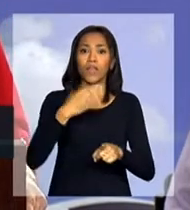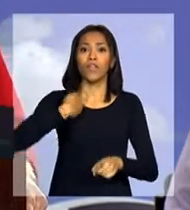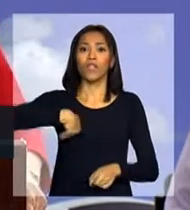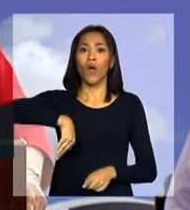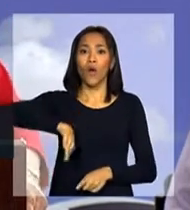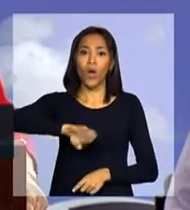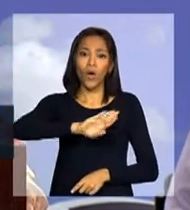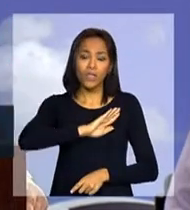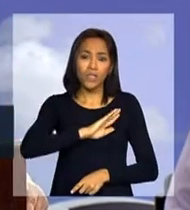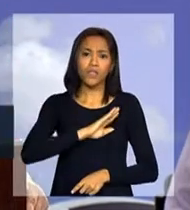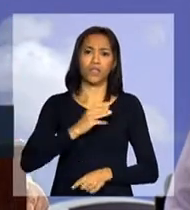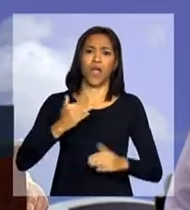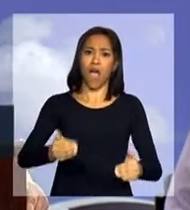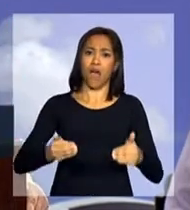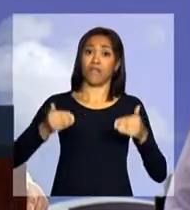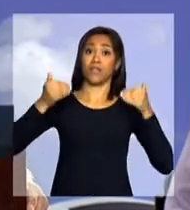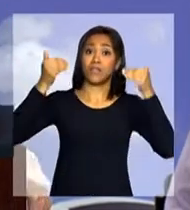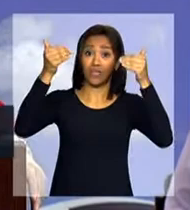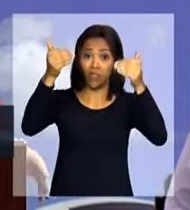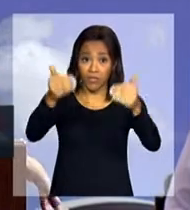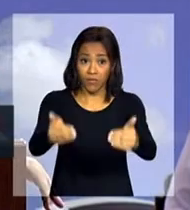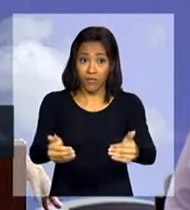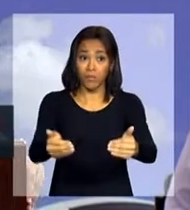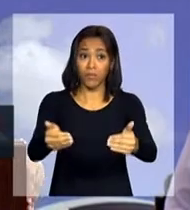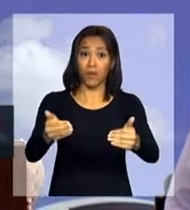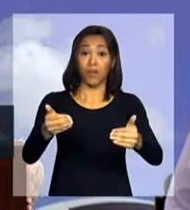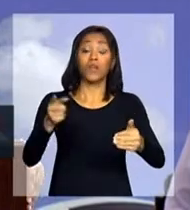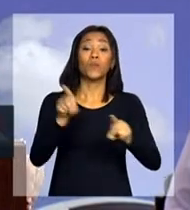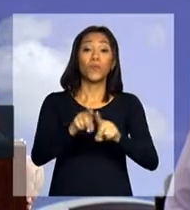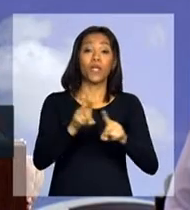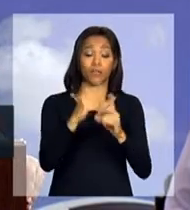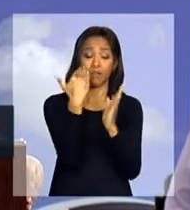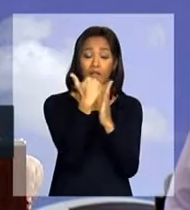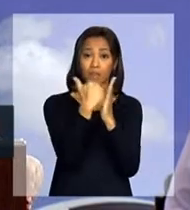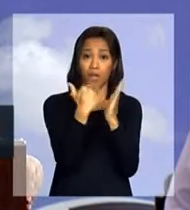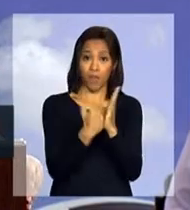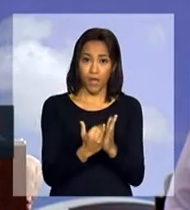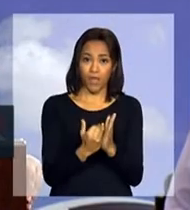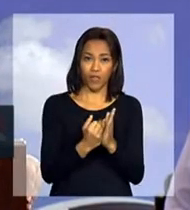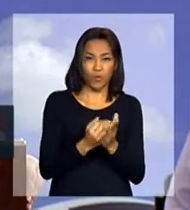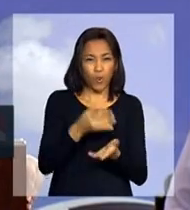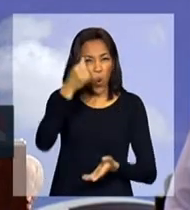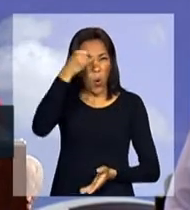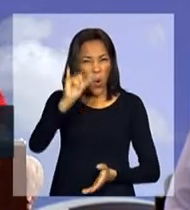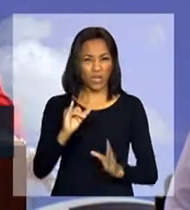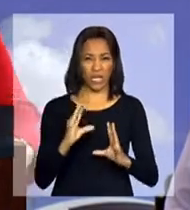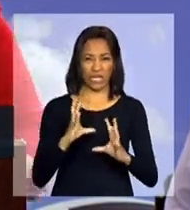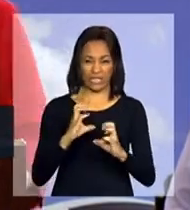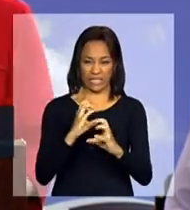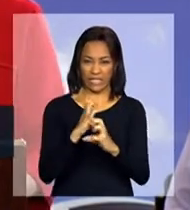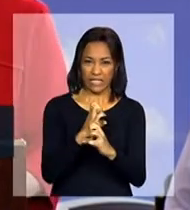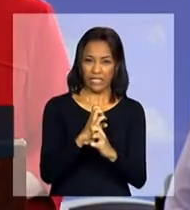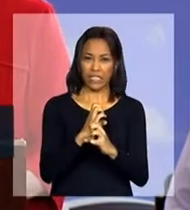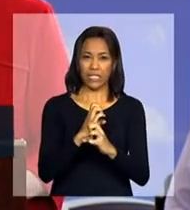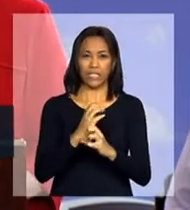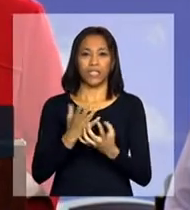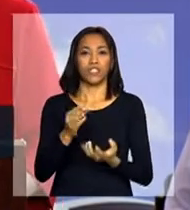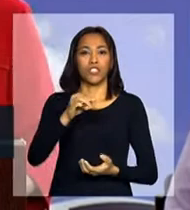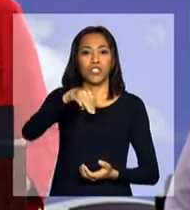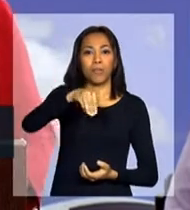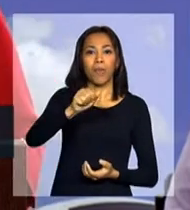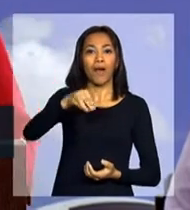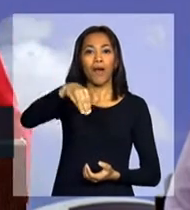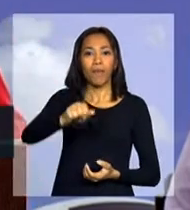avançando no tratamento dos programas de prevenção do câncer de mama e de colo de